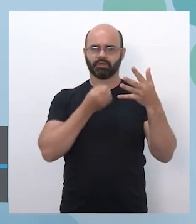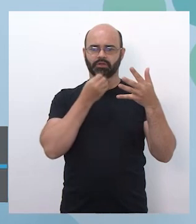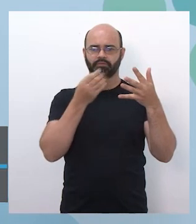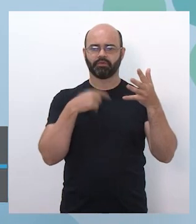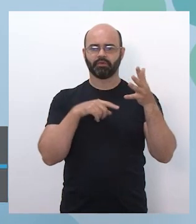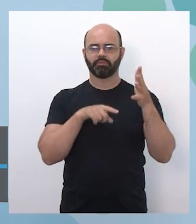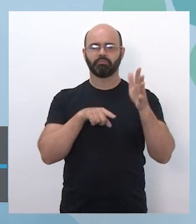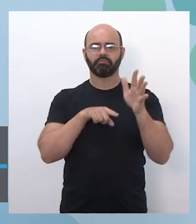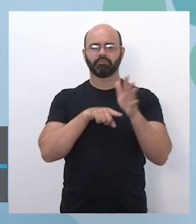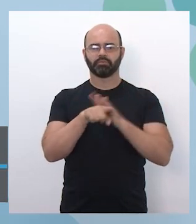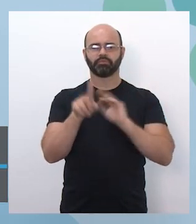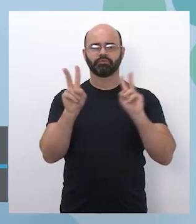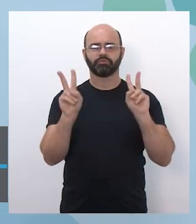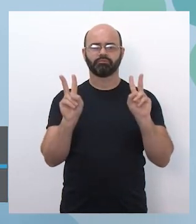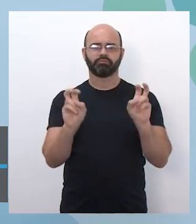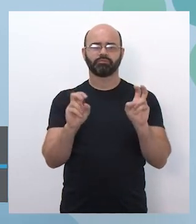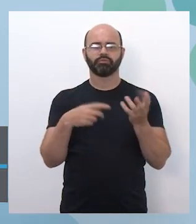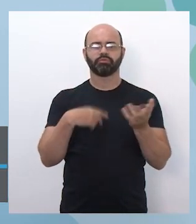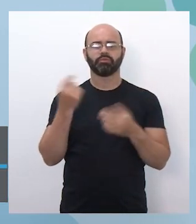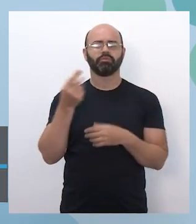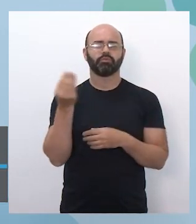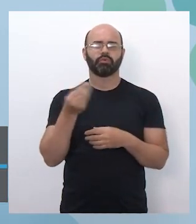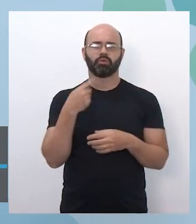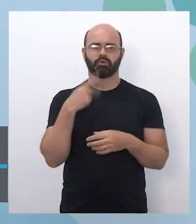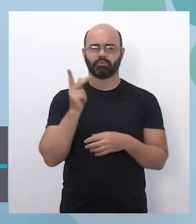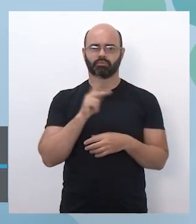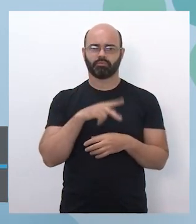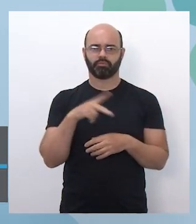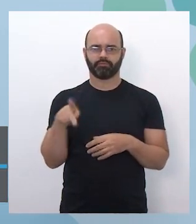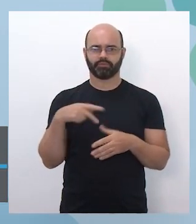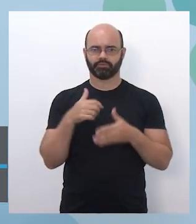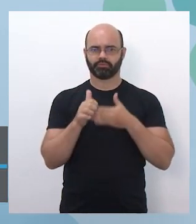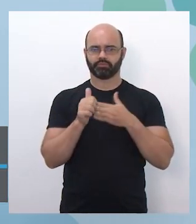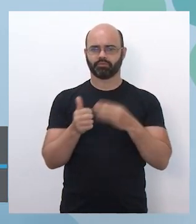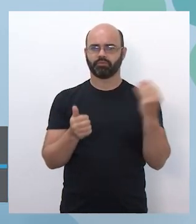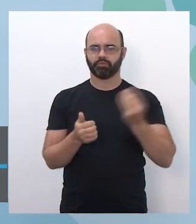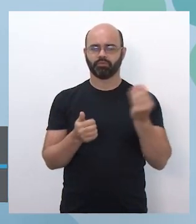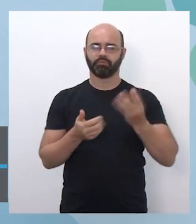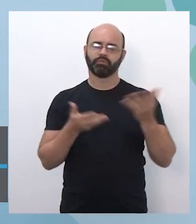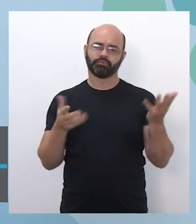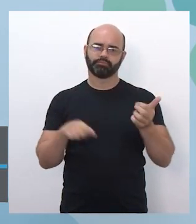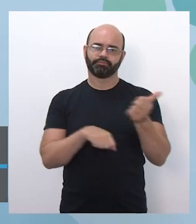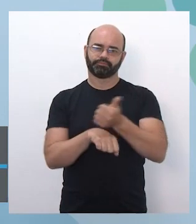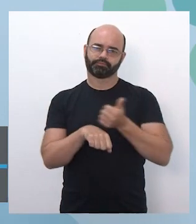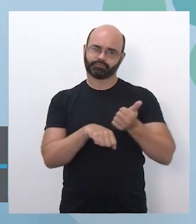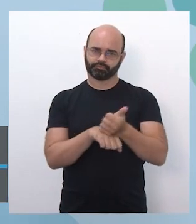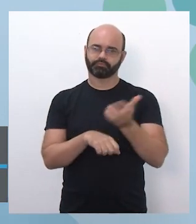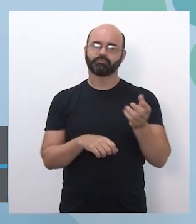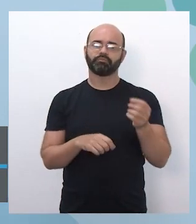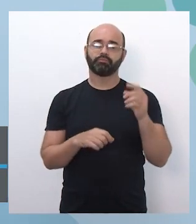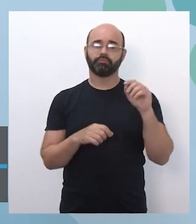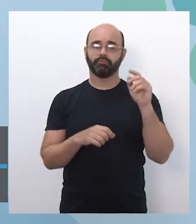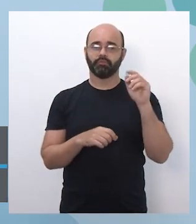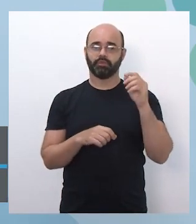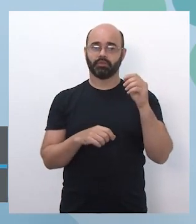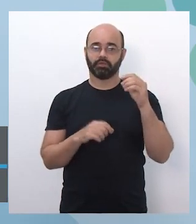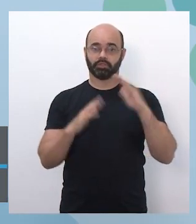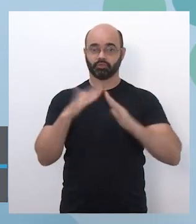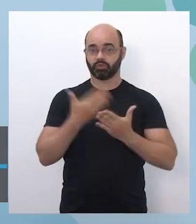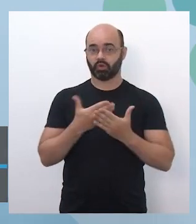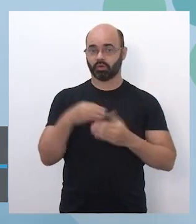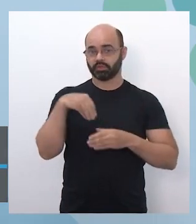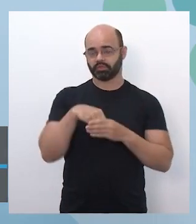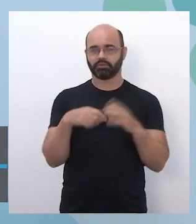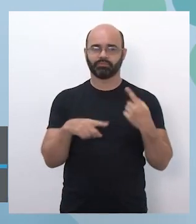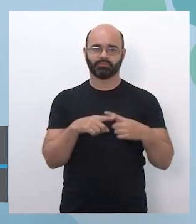professor orientador de estudos. Nesse momento, a prioridade é para os profissionais da escola. Por uma questão de estar